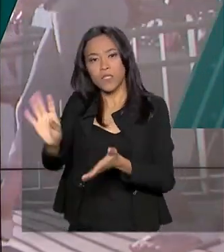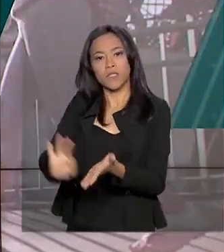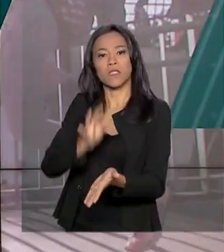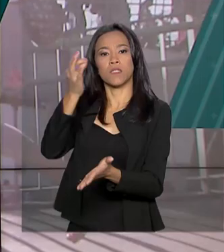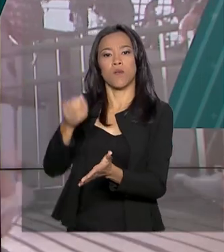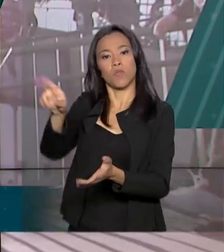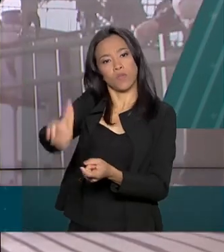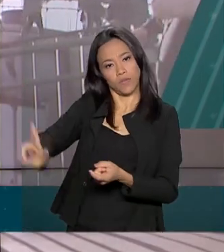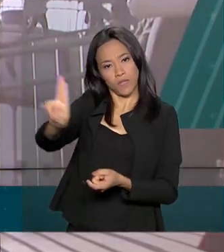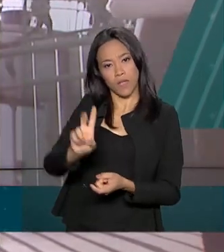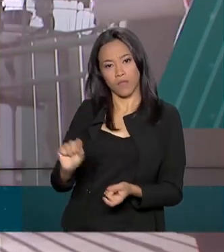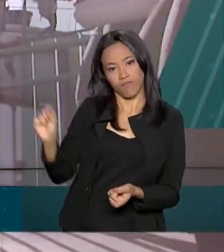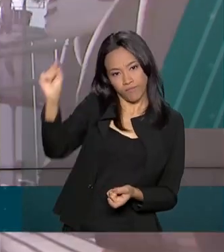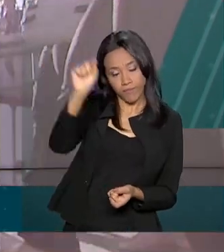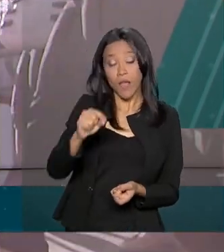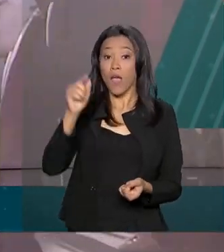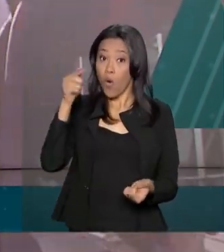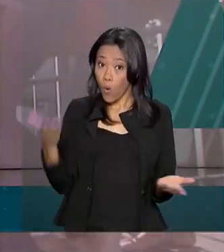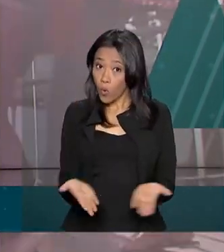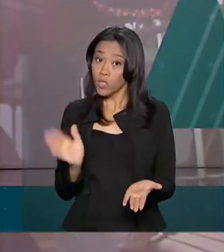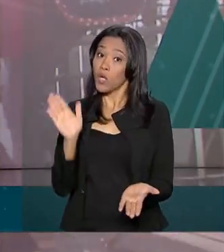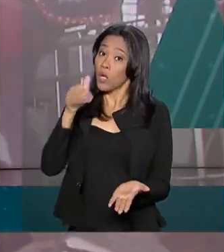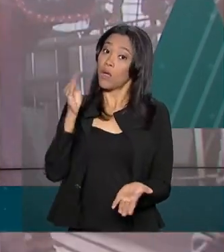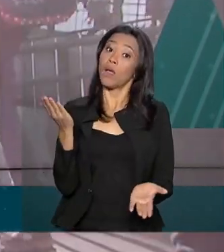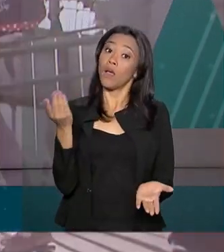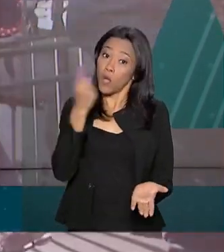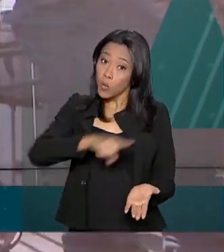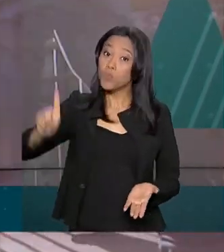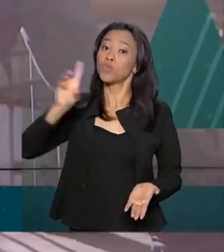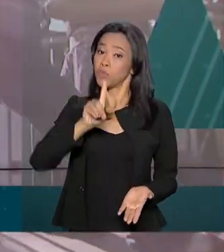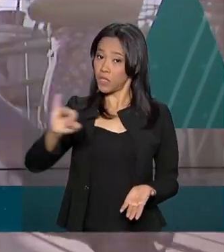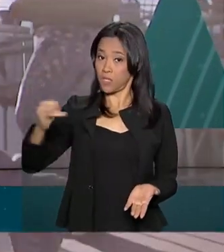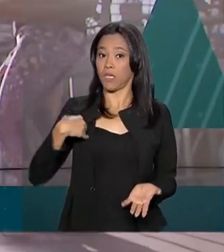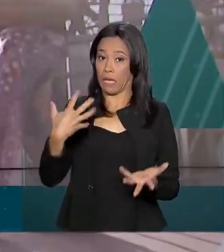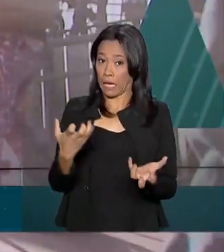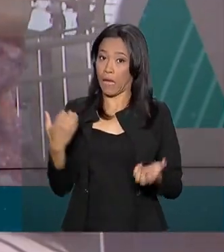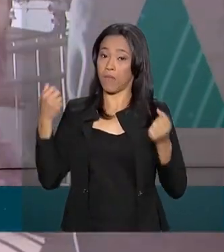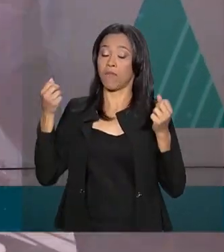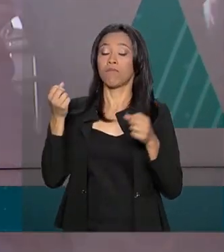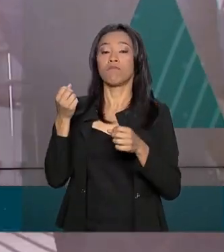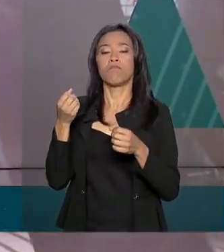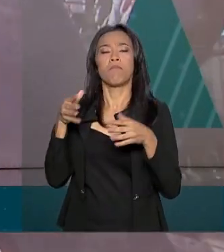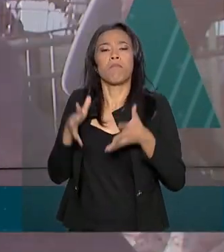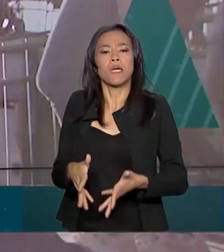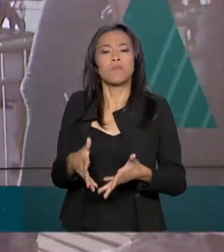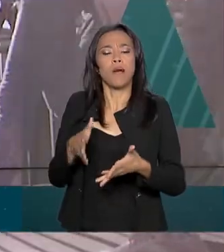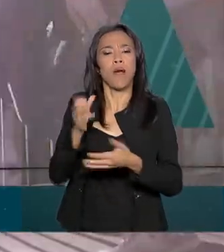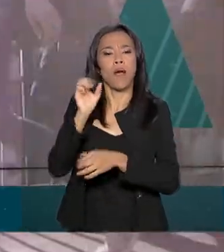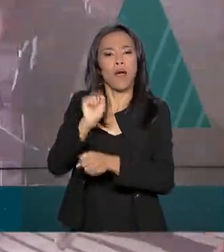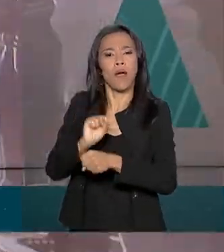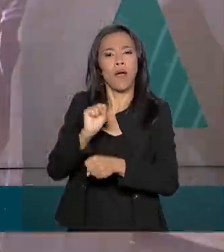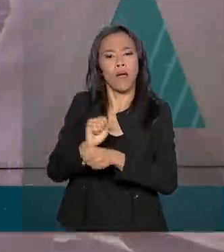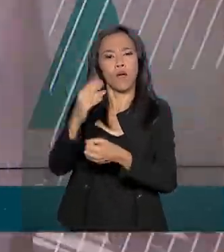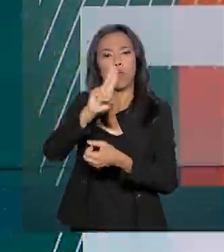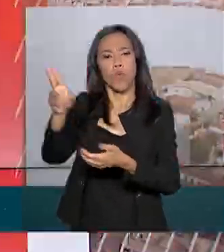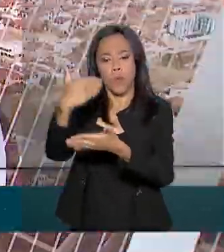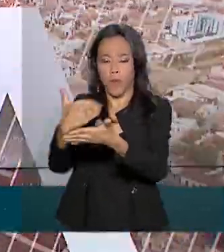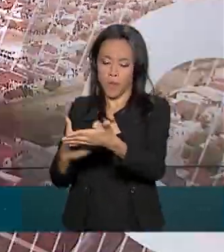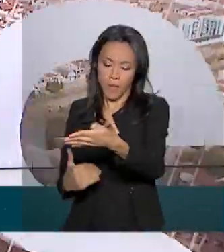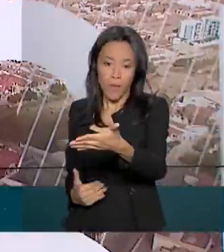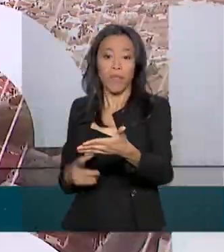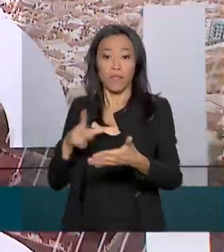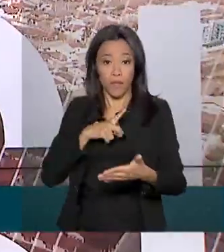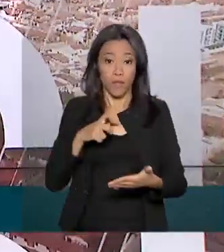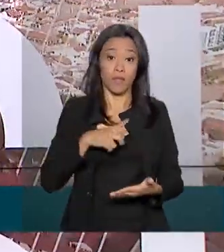o último dia para quem tem interesse em participar da lista de espera. Nesta edição, o SISU oferece mais de 59 mil vagas em